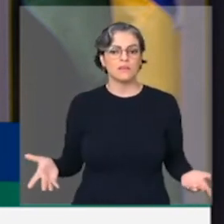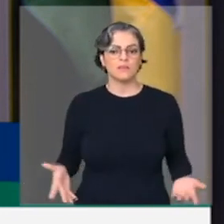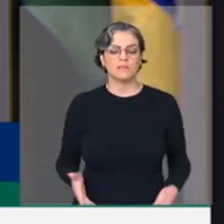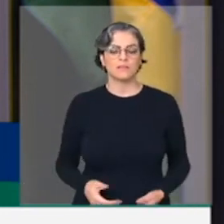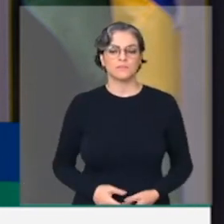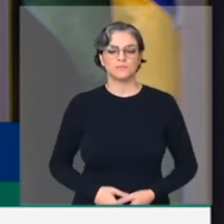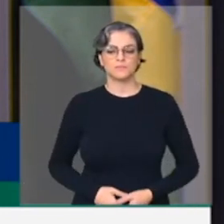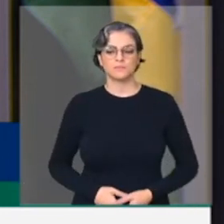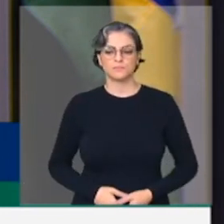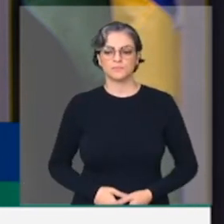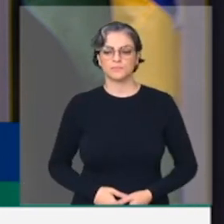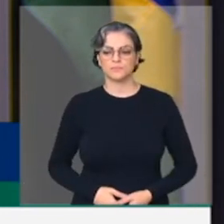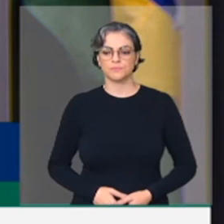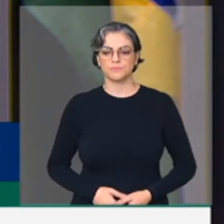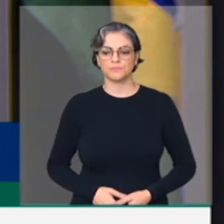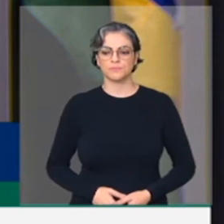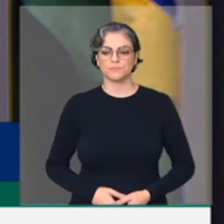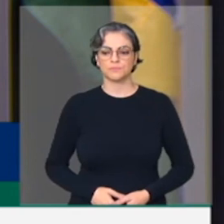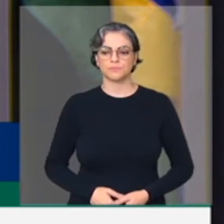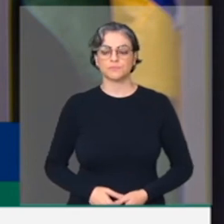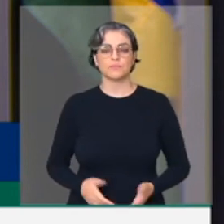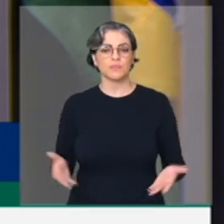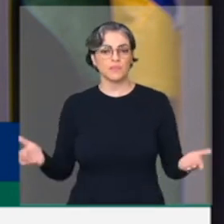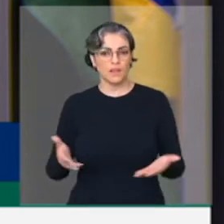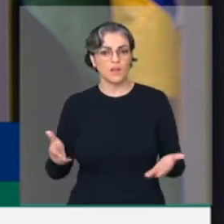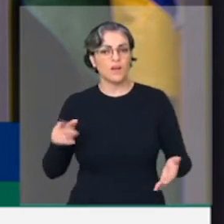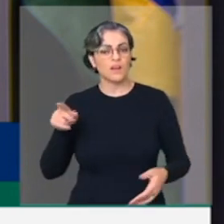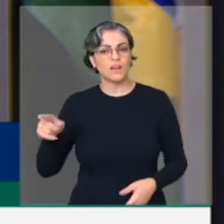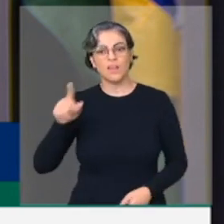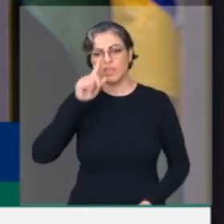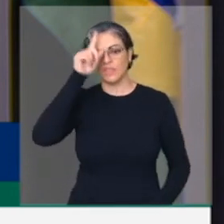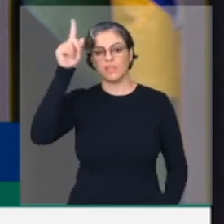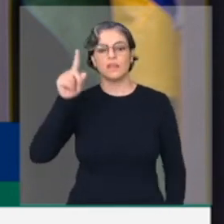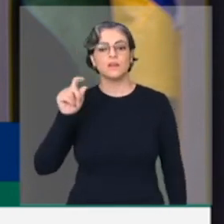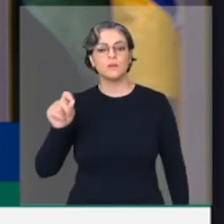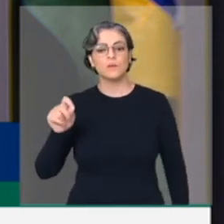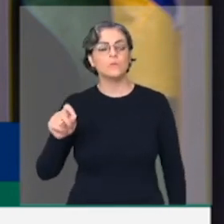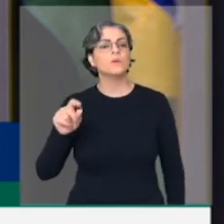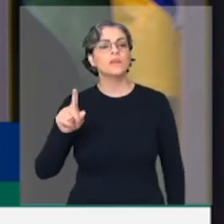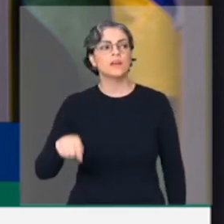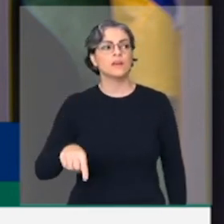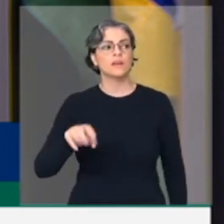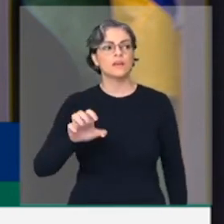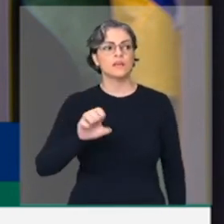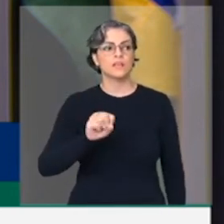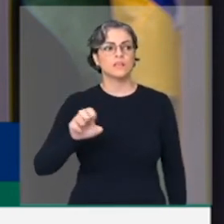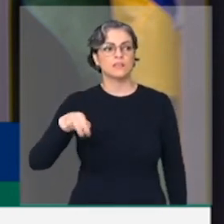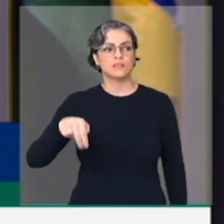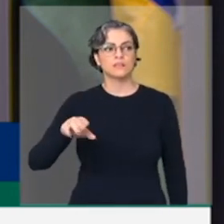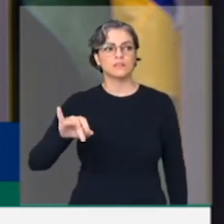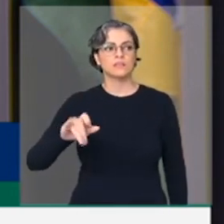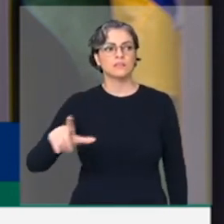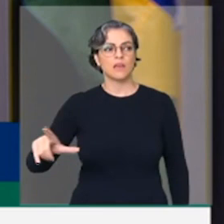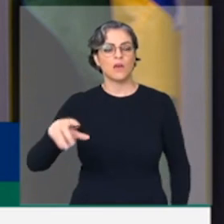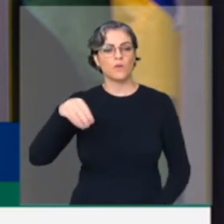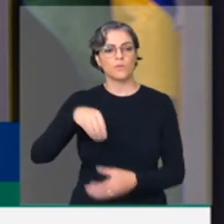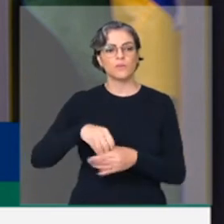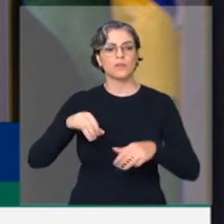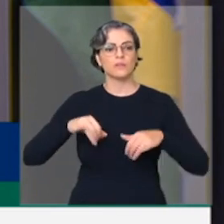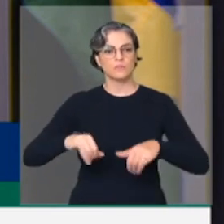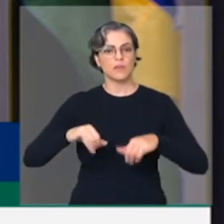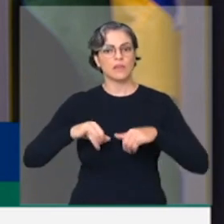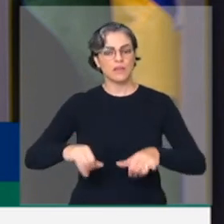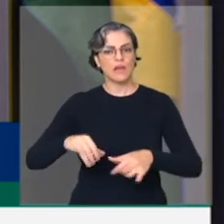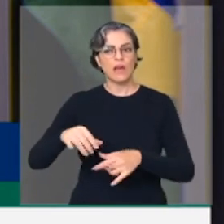Mas também, agora ele definiu o que são itens essenciais nos mercados. Ou seja, o